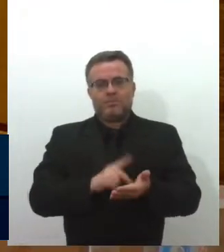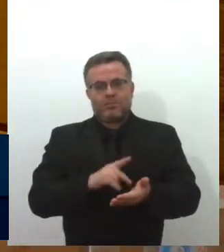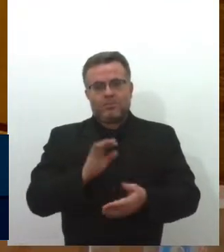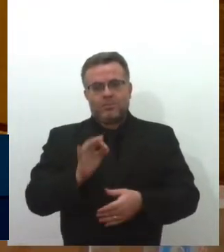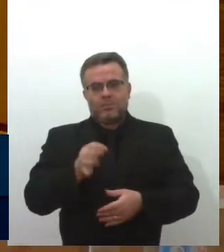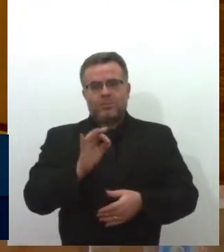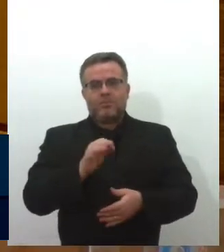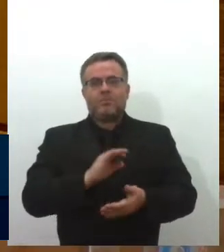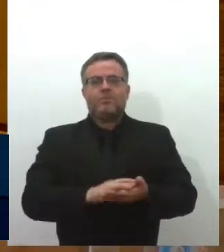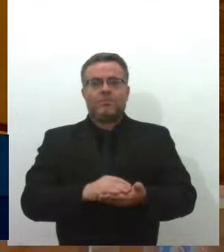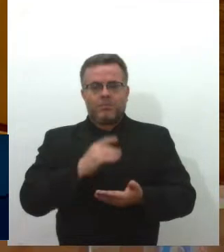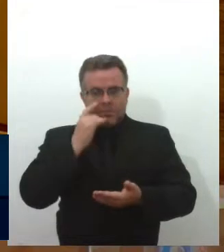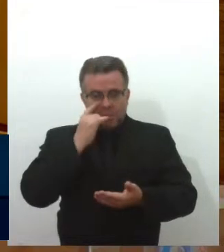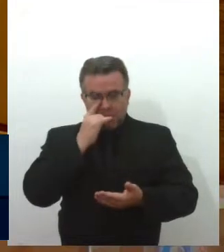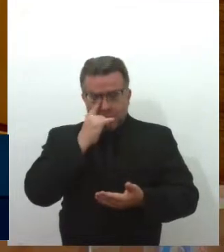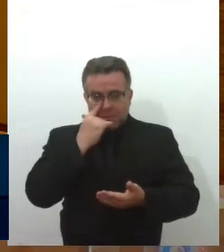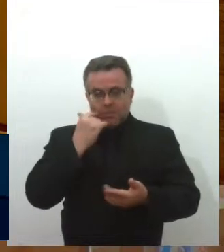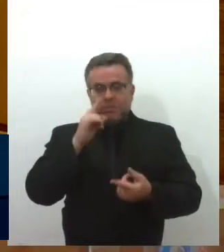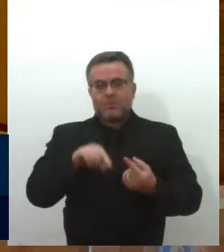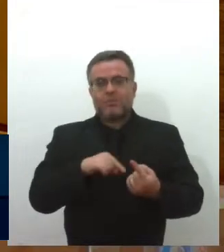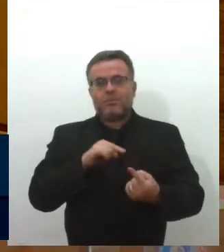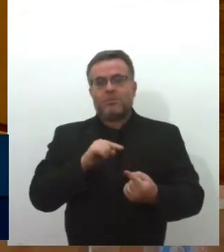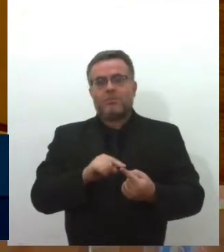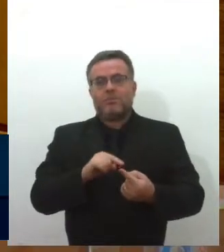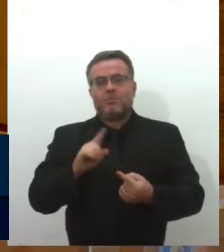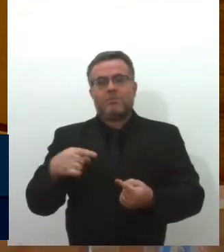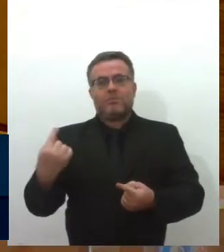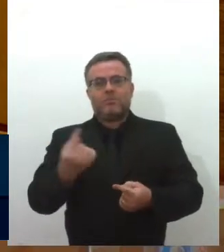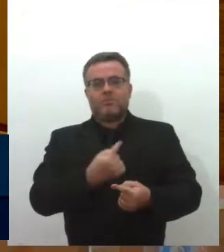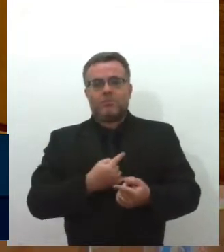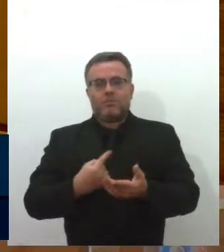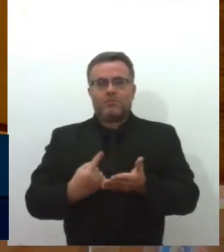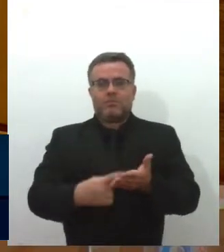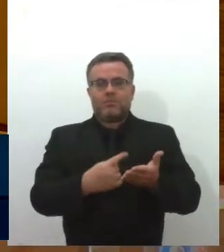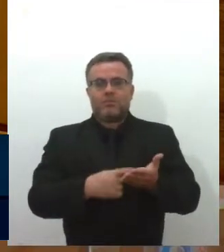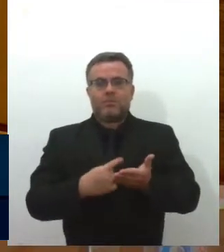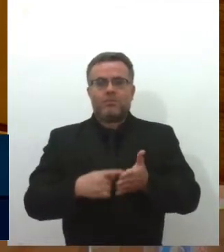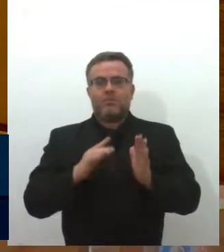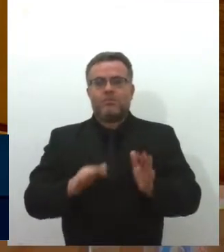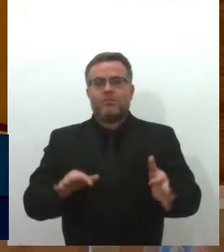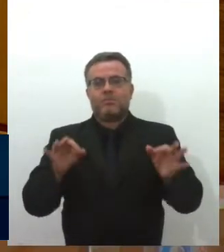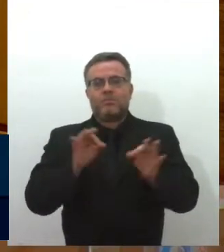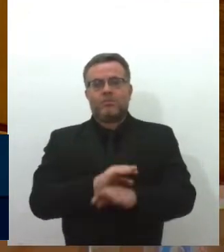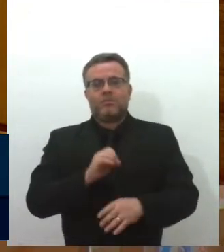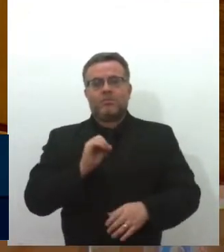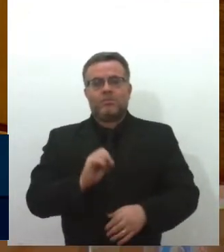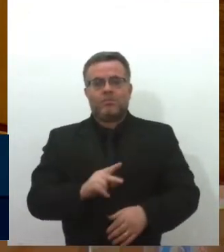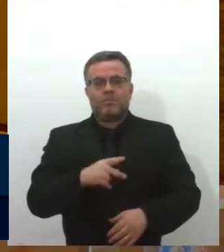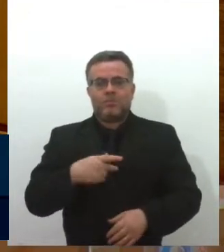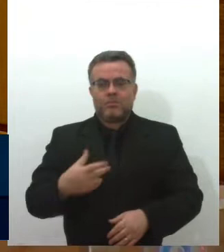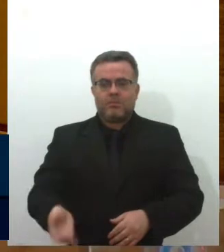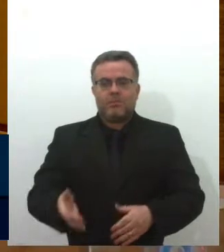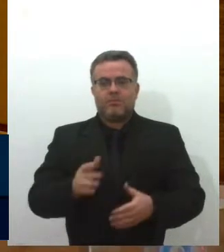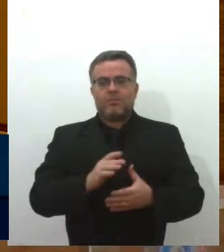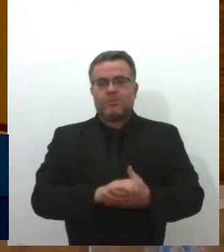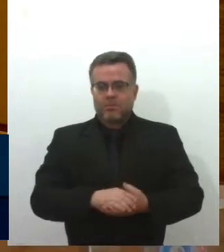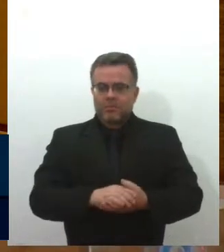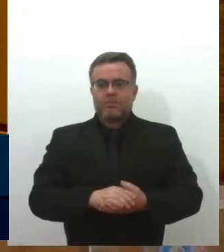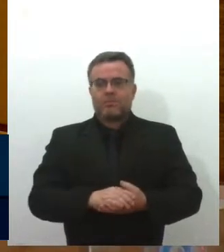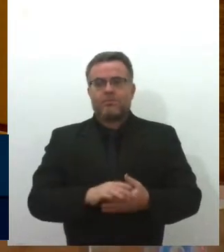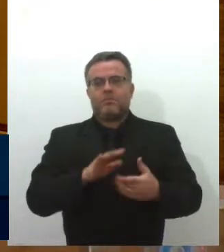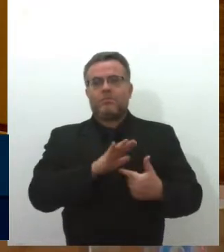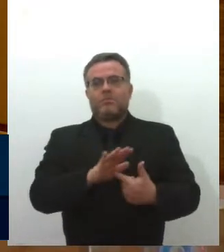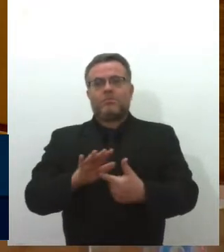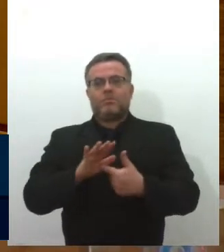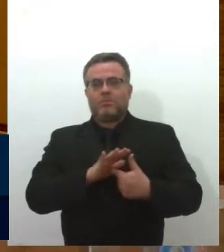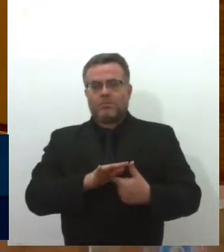aquele objetivo que nós colocamos quando propusemos o lançamento